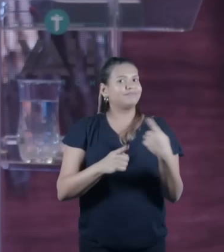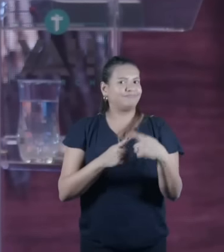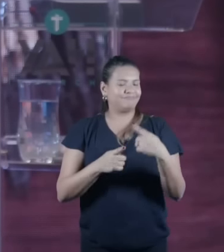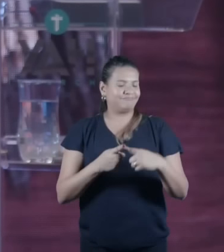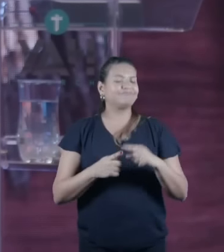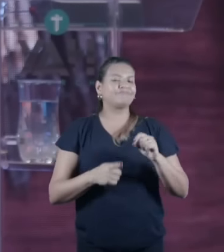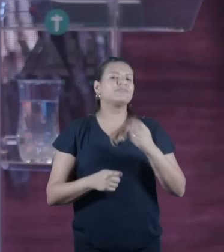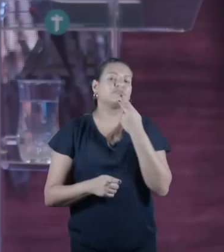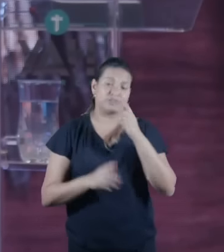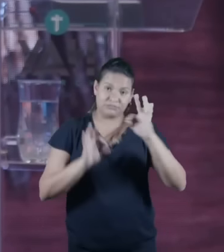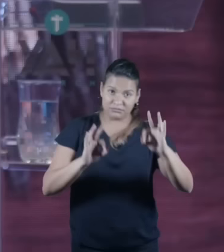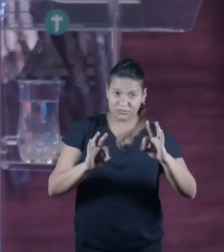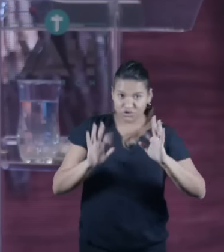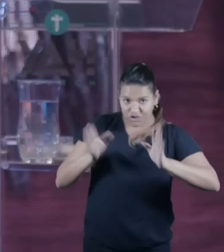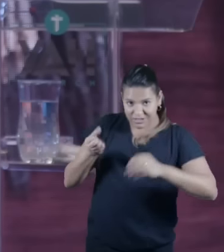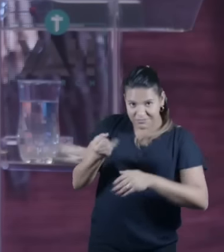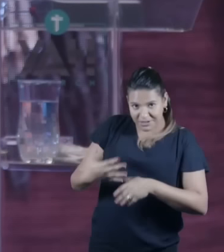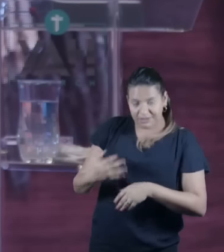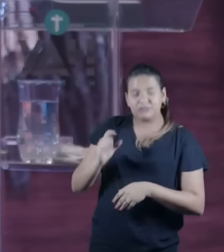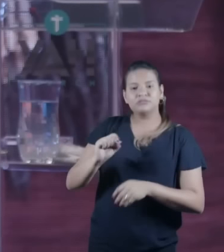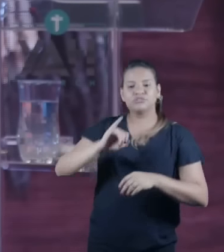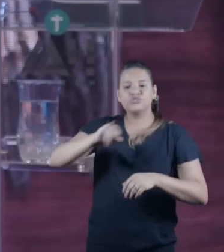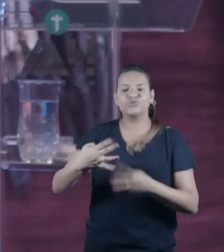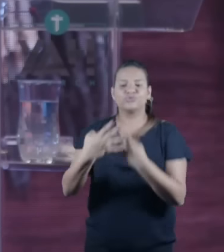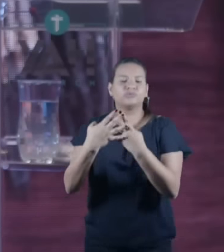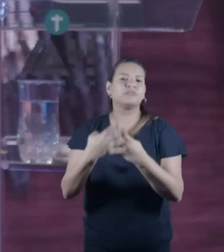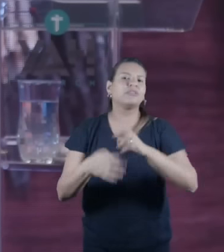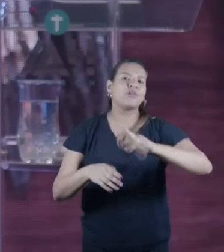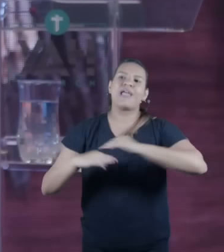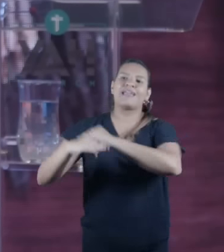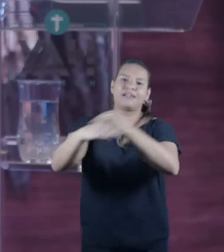são e nunca foram então quando a gente lembra